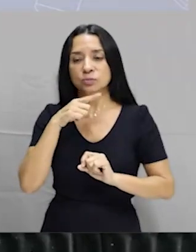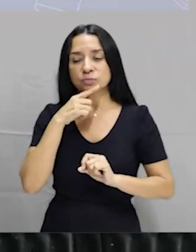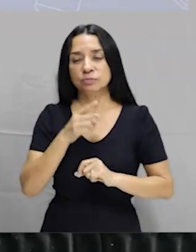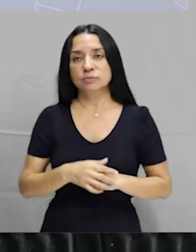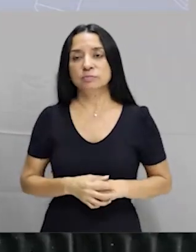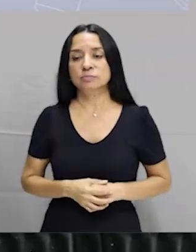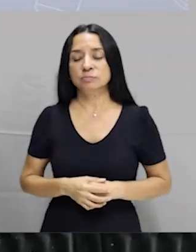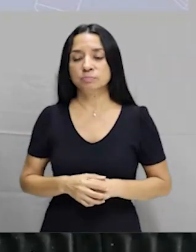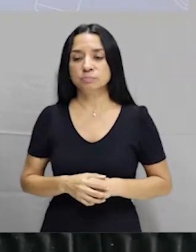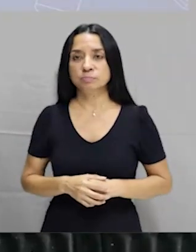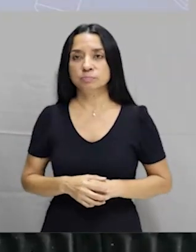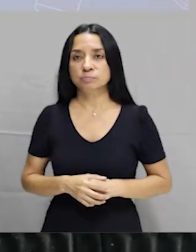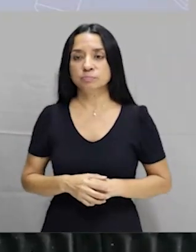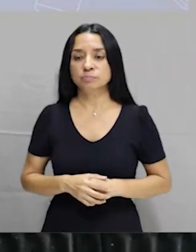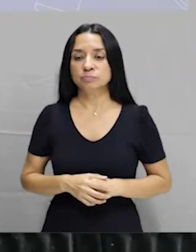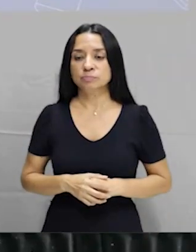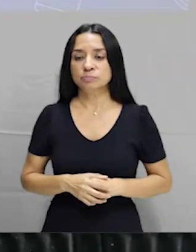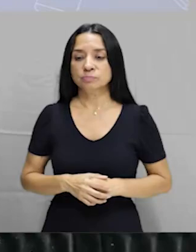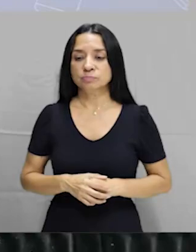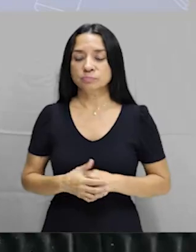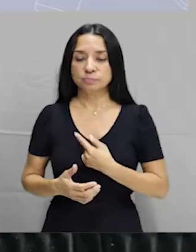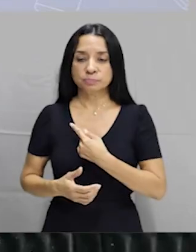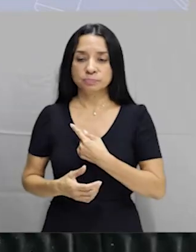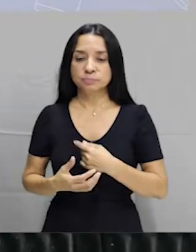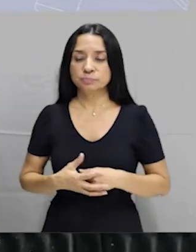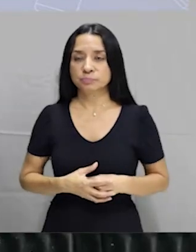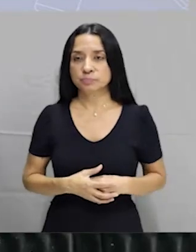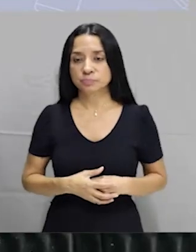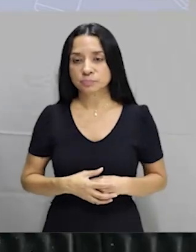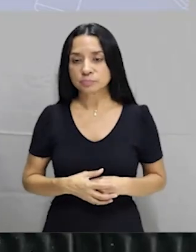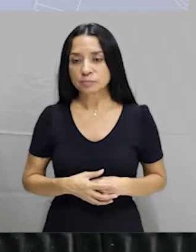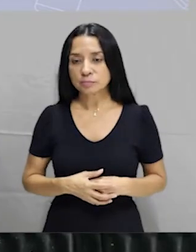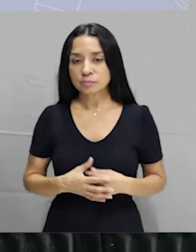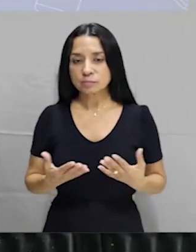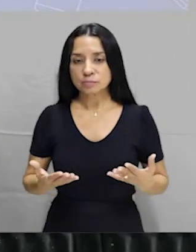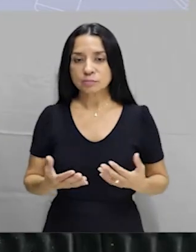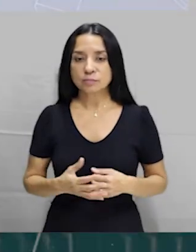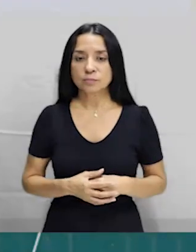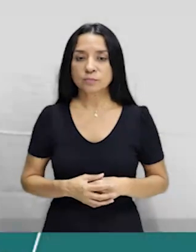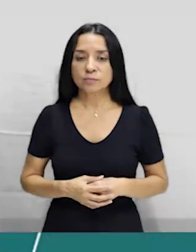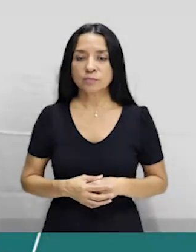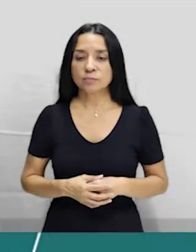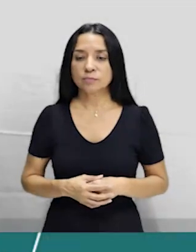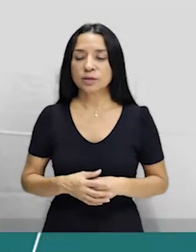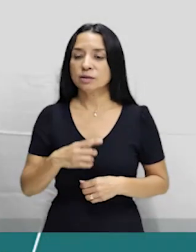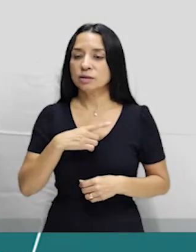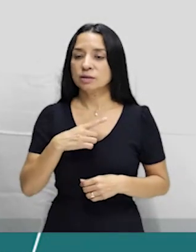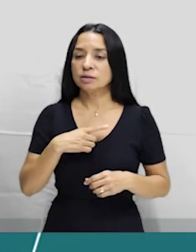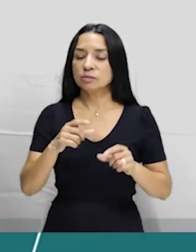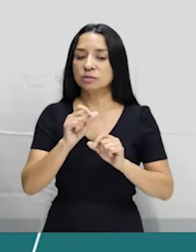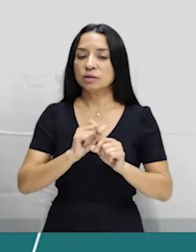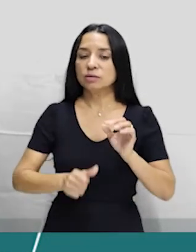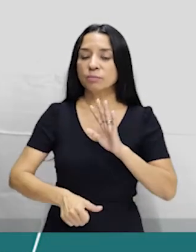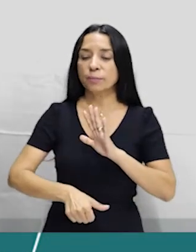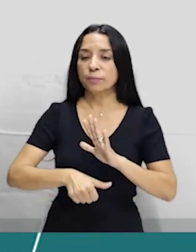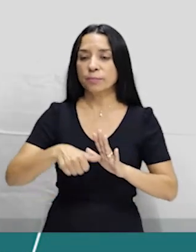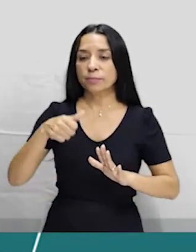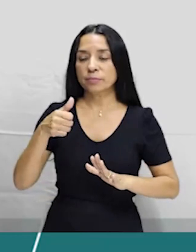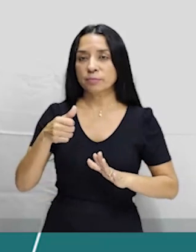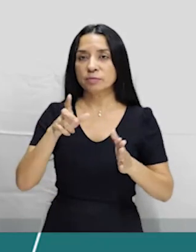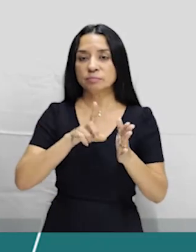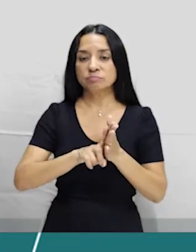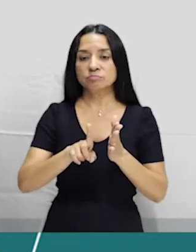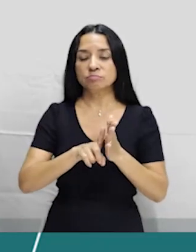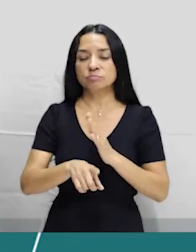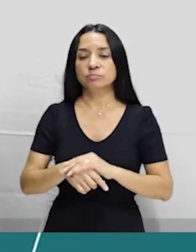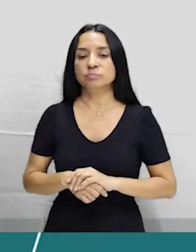sobreposta nas memórias de vocês. Aqui eu tenho o nosso primeiro questionamento.